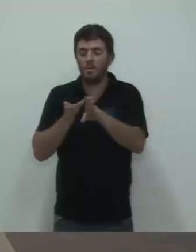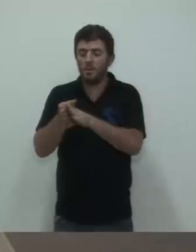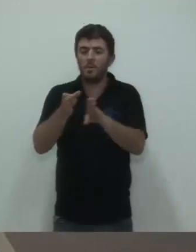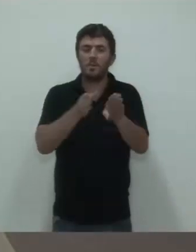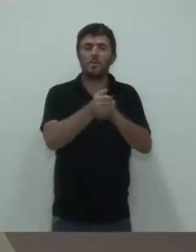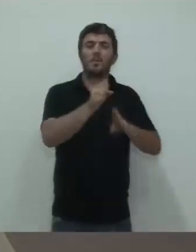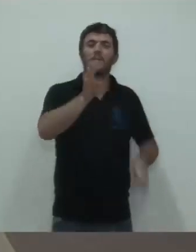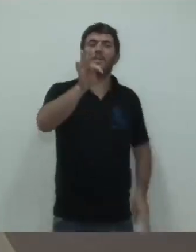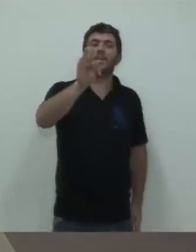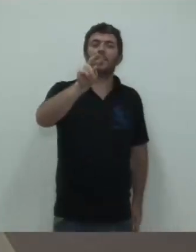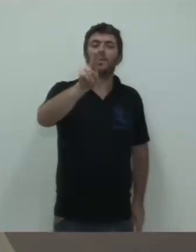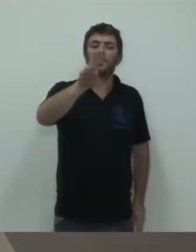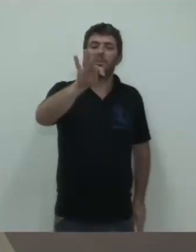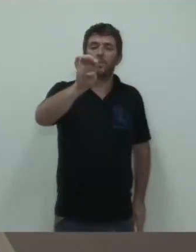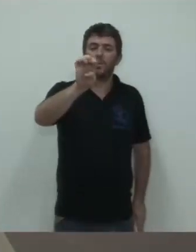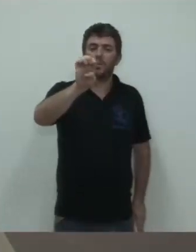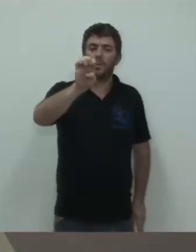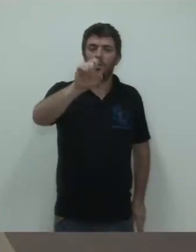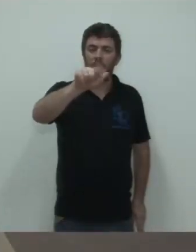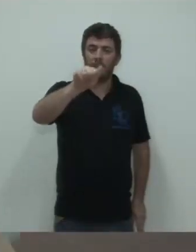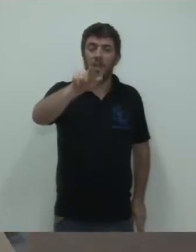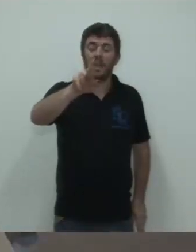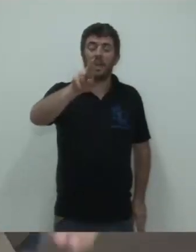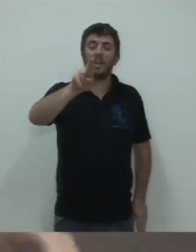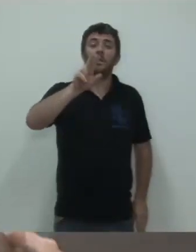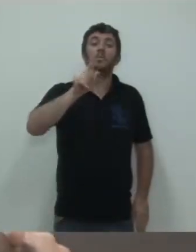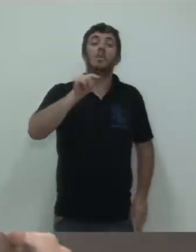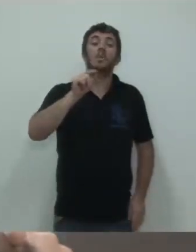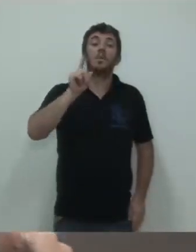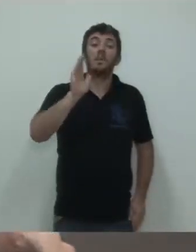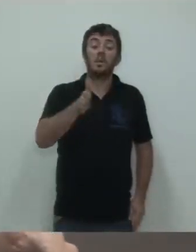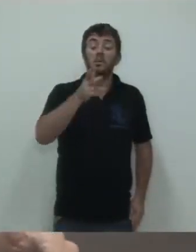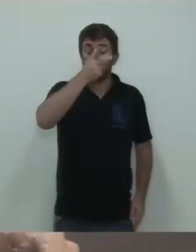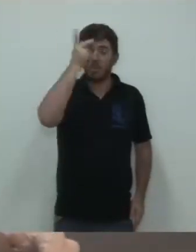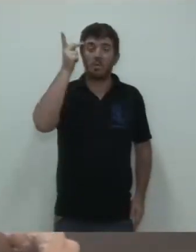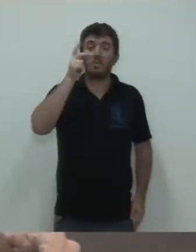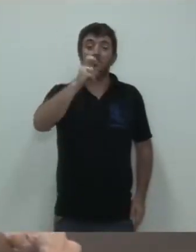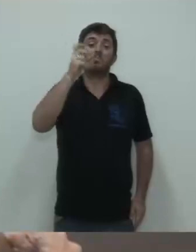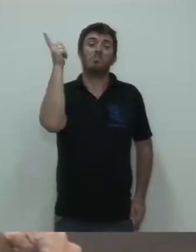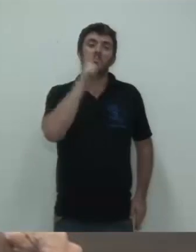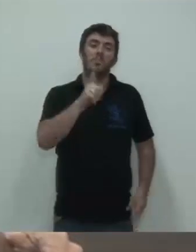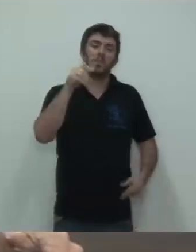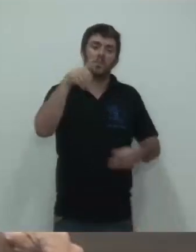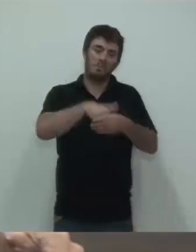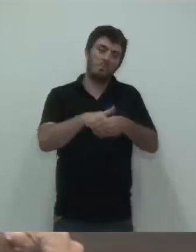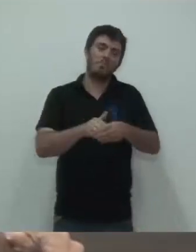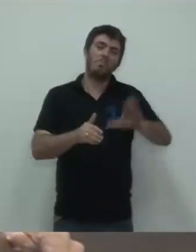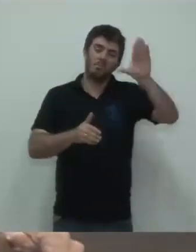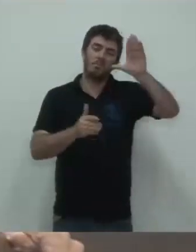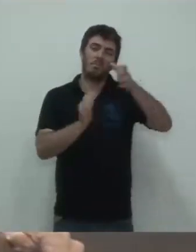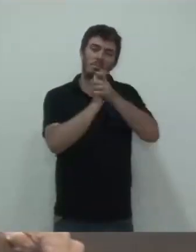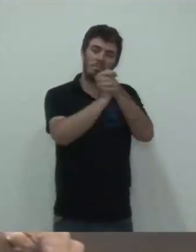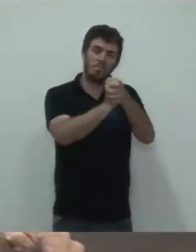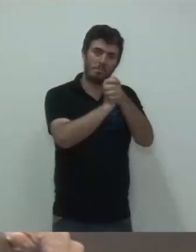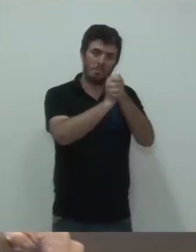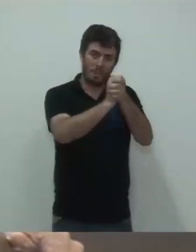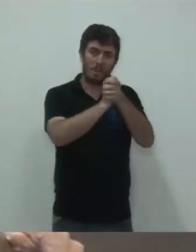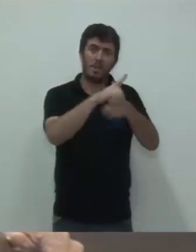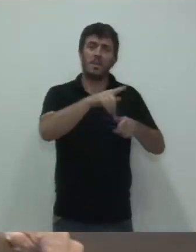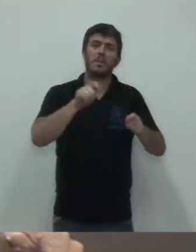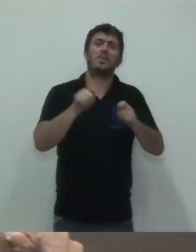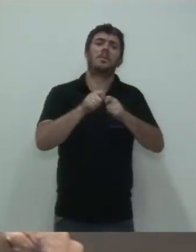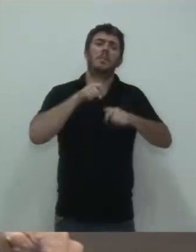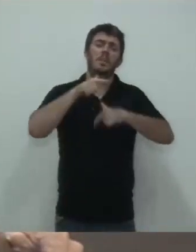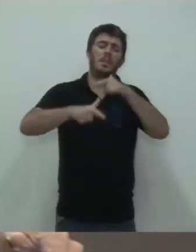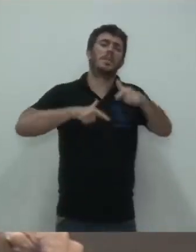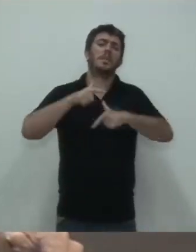um bom trabalho, alguns, creio que a maioria reeleitos até, que possam seguir fazendo um trabalho que eu